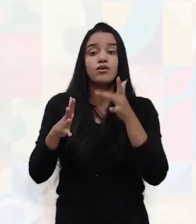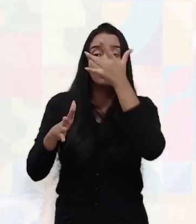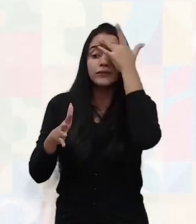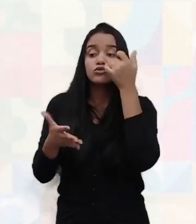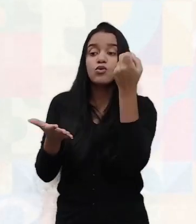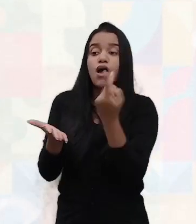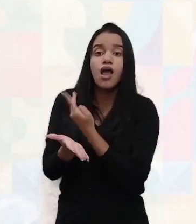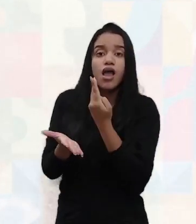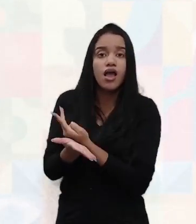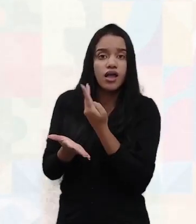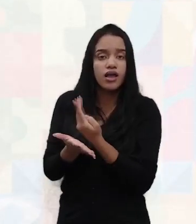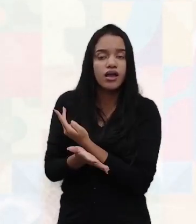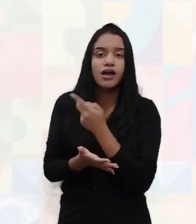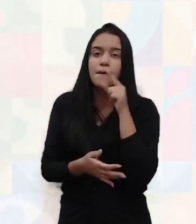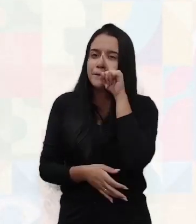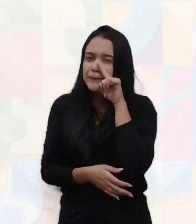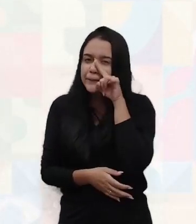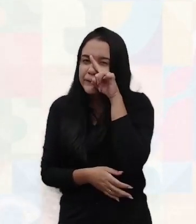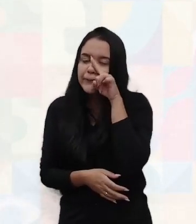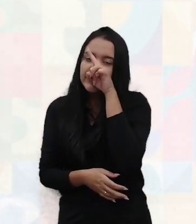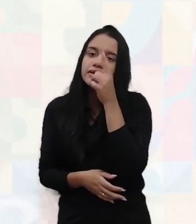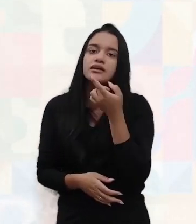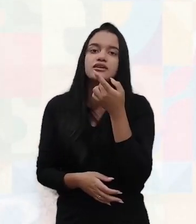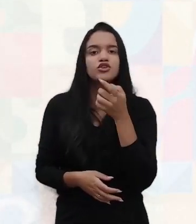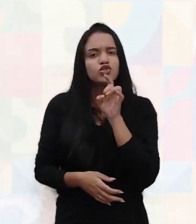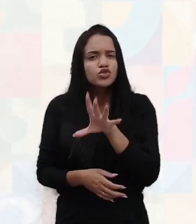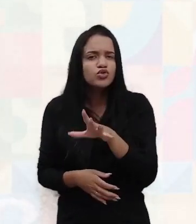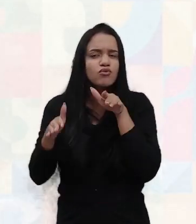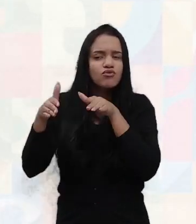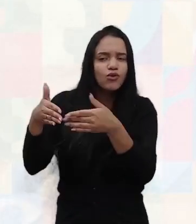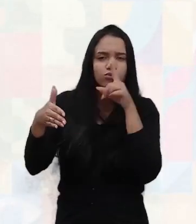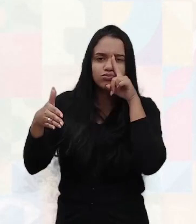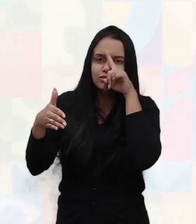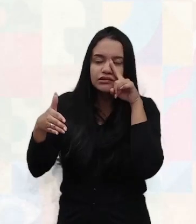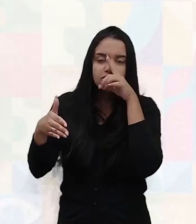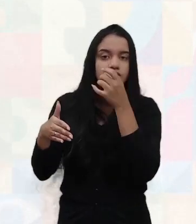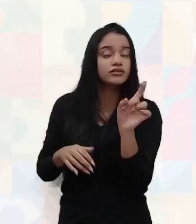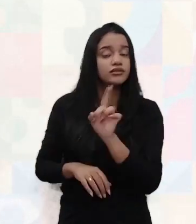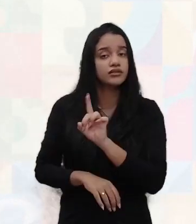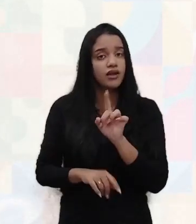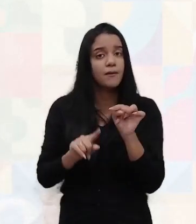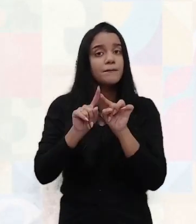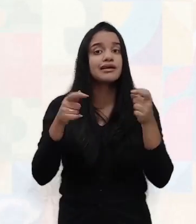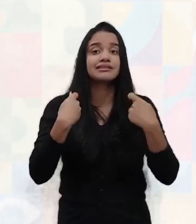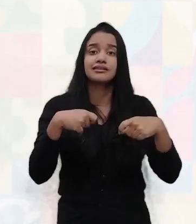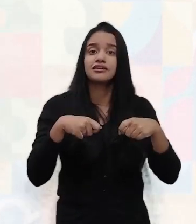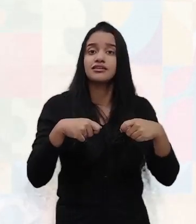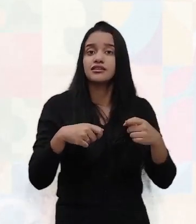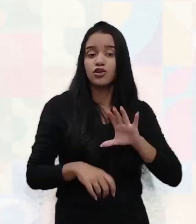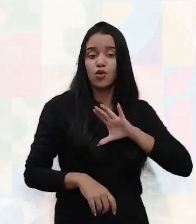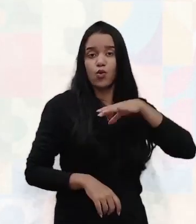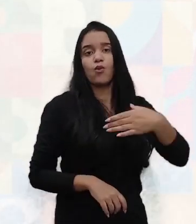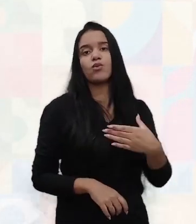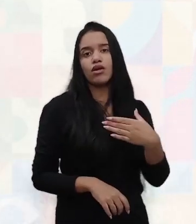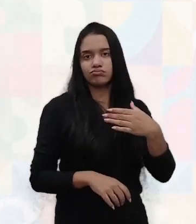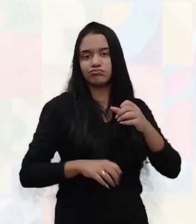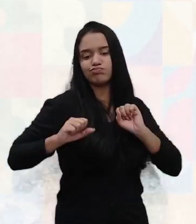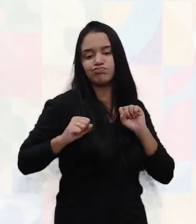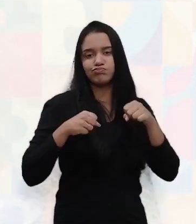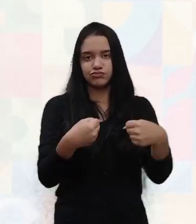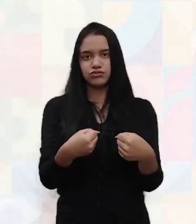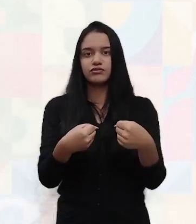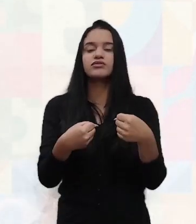não necessariamente seja alucinada pelo risco, mas entender que muitas vezes é necessário ter coragem e peito para enfrentar